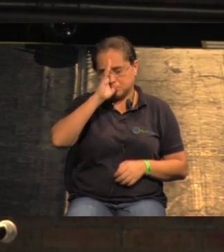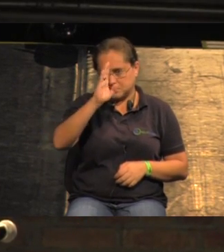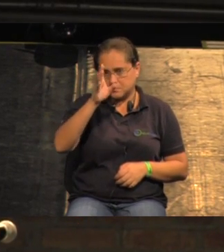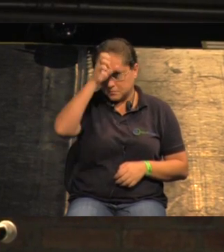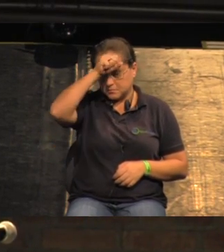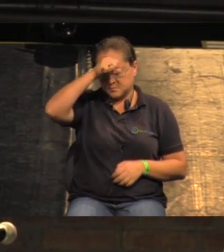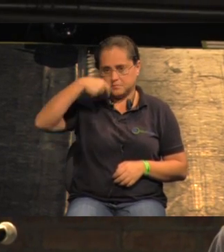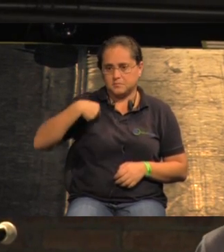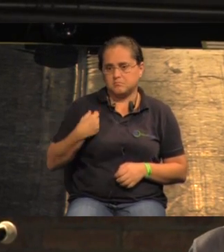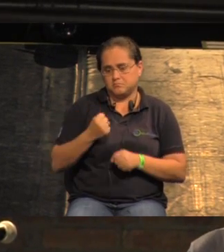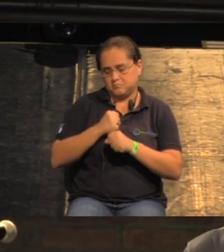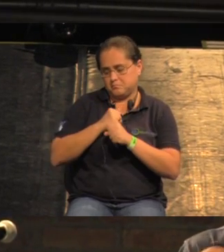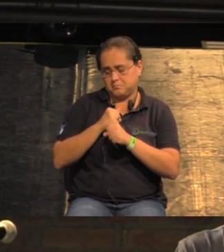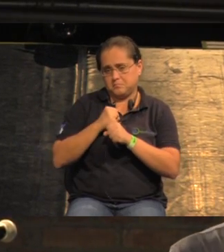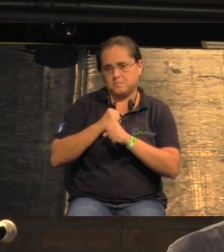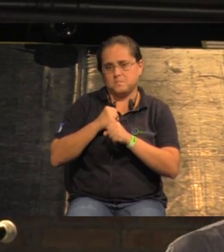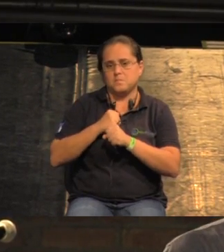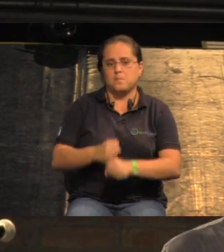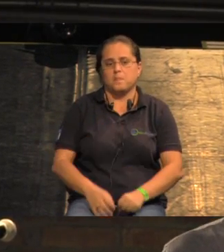aprendizados nesses anos.